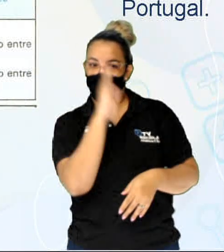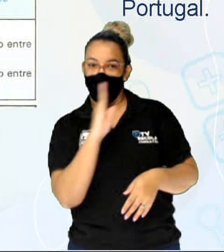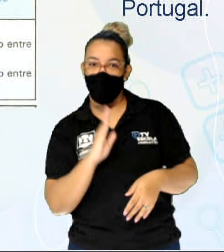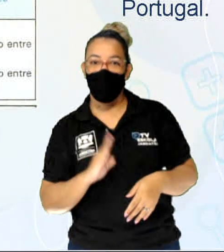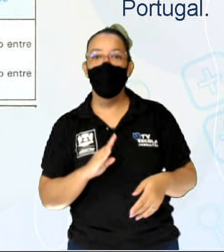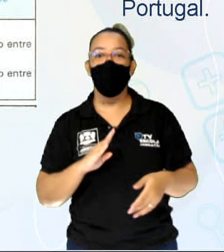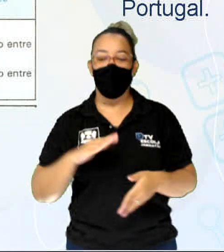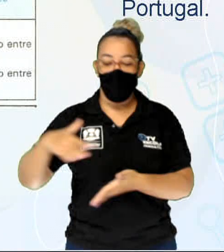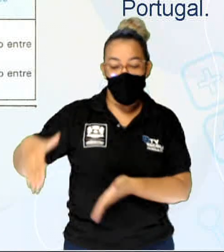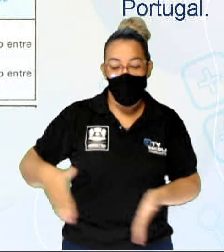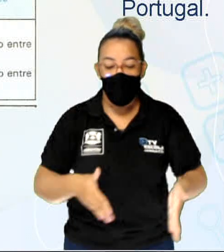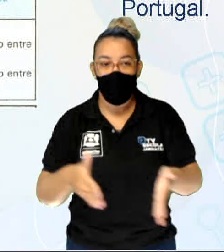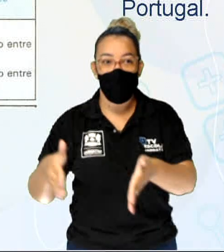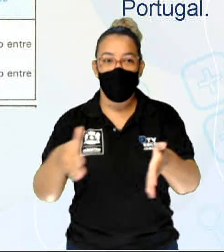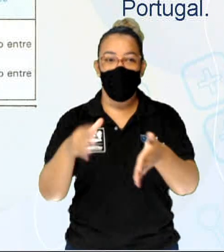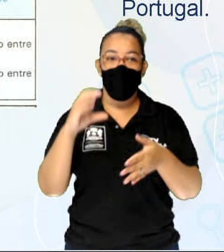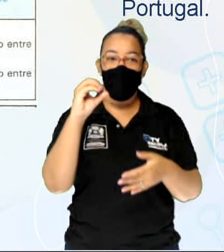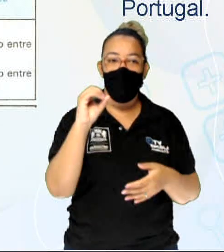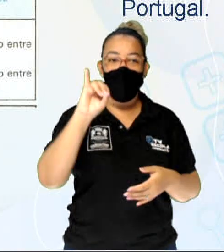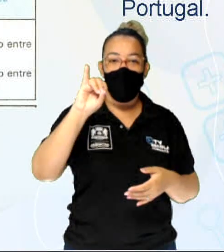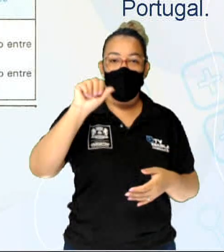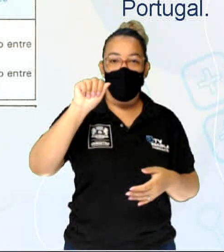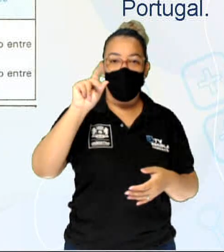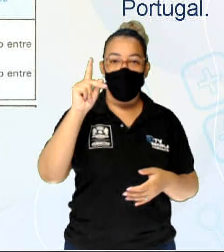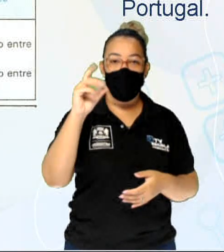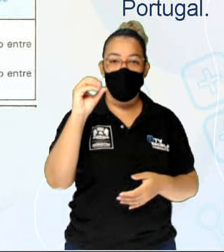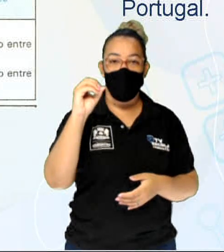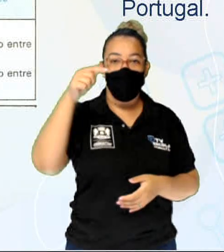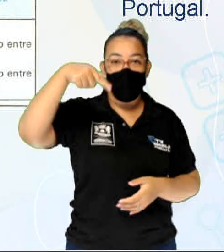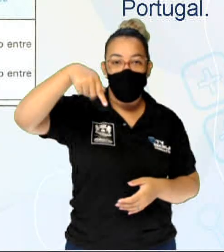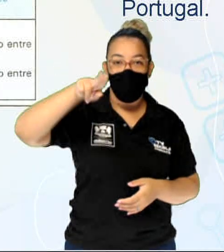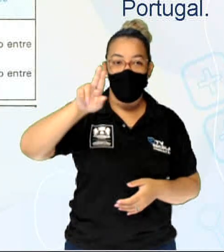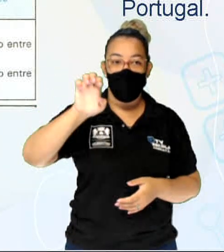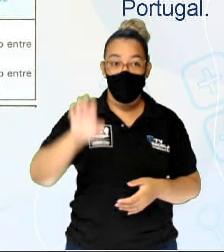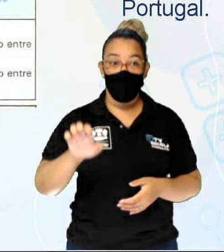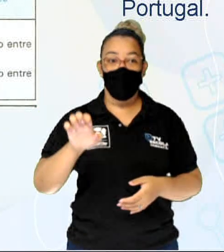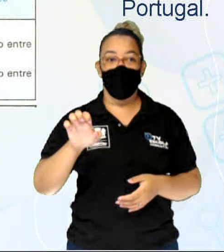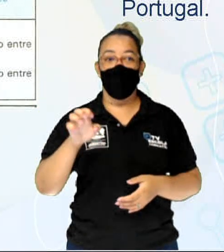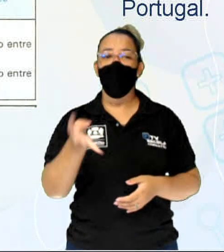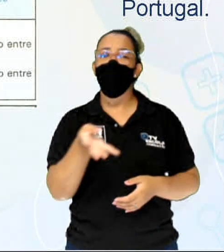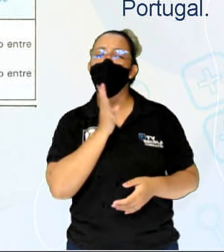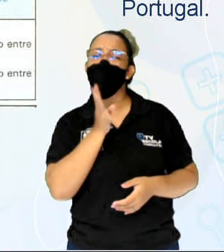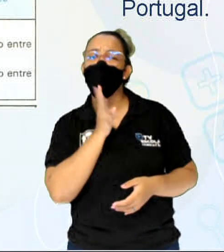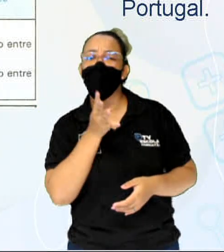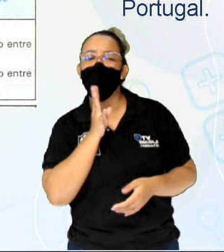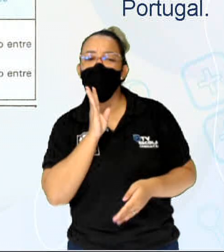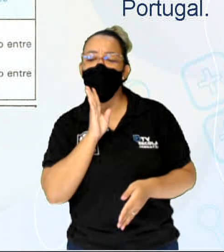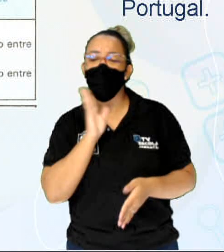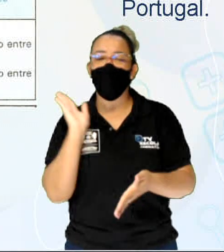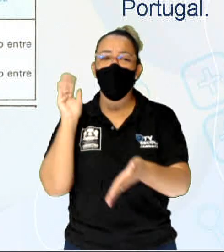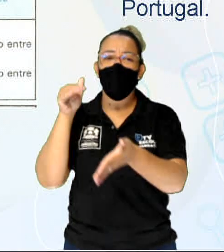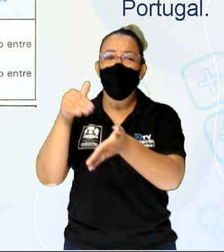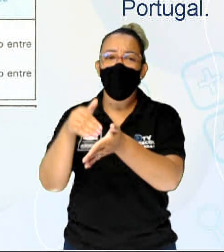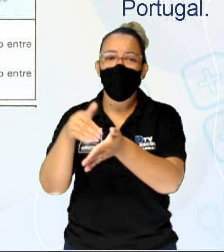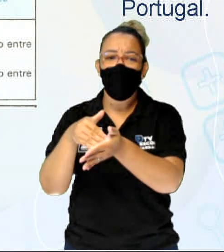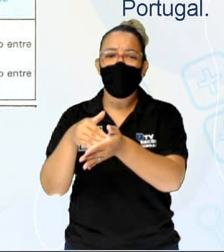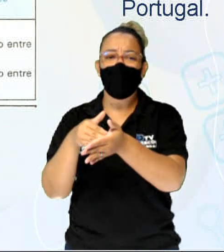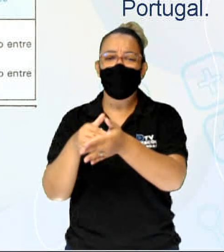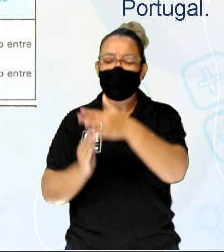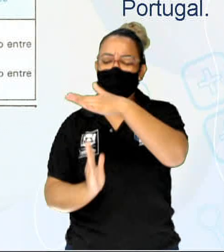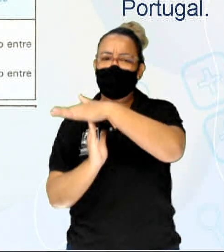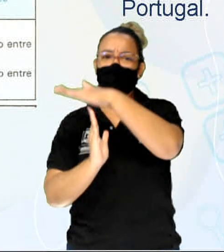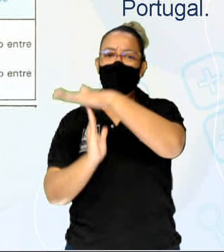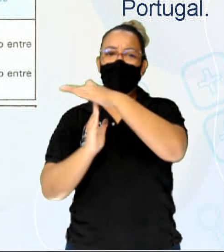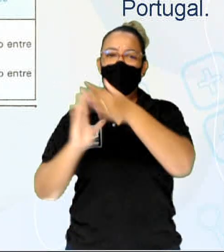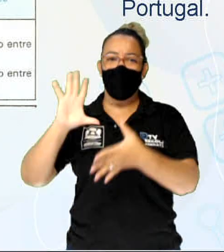foi reconhecido como limite natural entre a Guiana, a Guiana Francesa, e a Capitania do Cabo do Norte. Então, está lá em cima